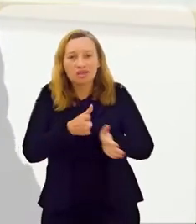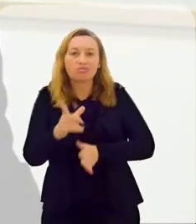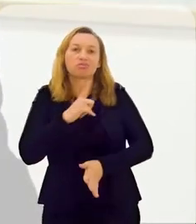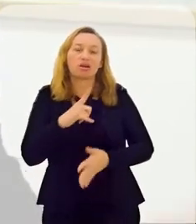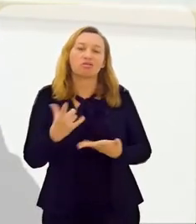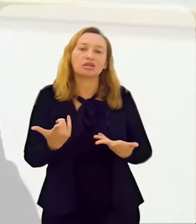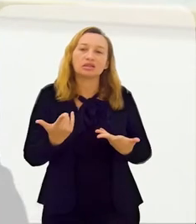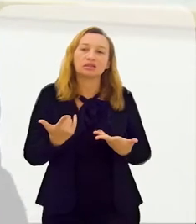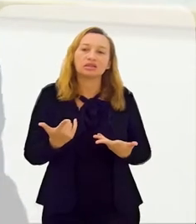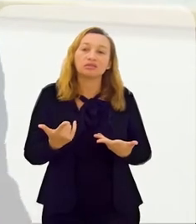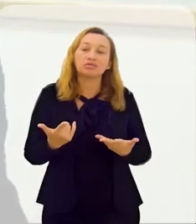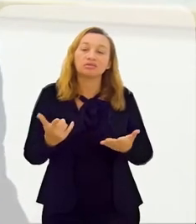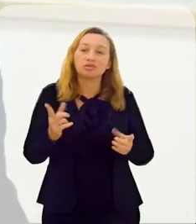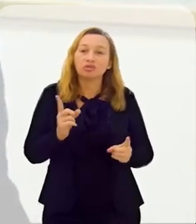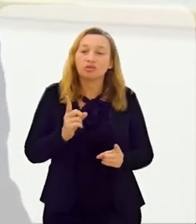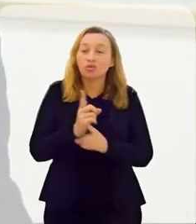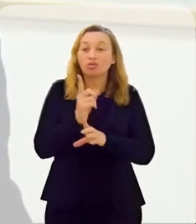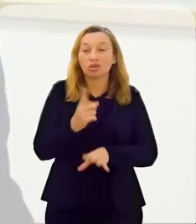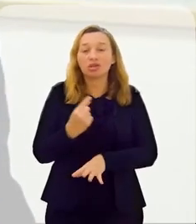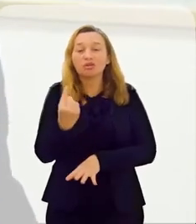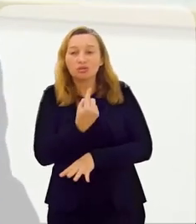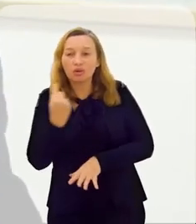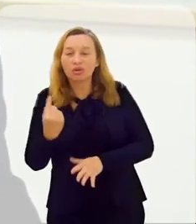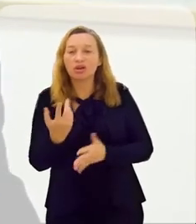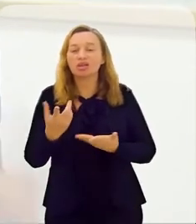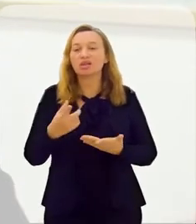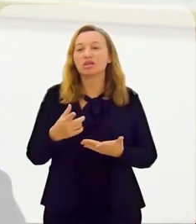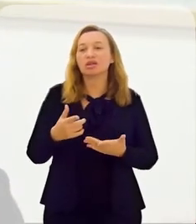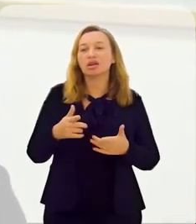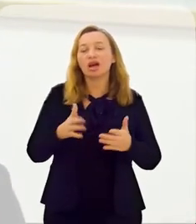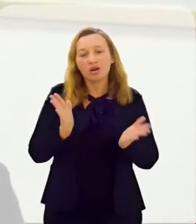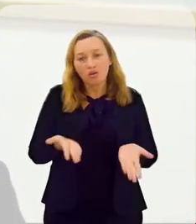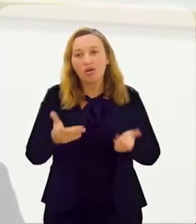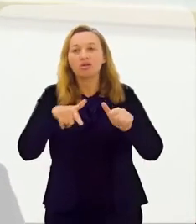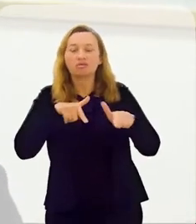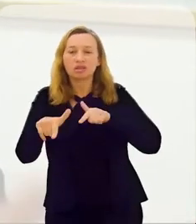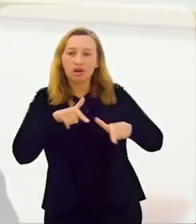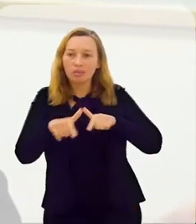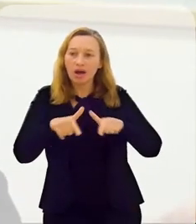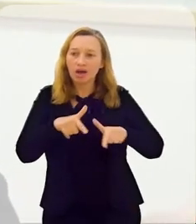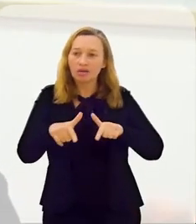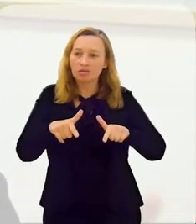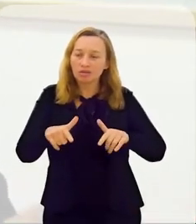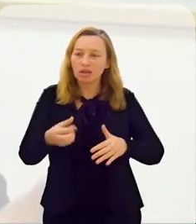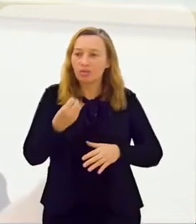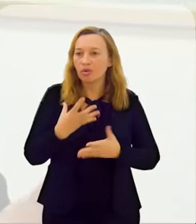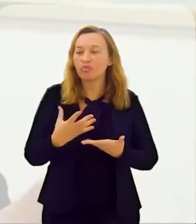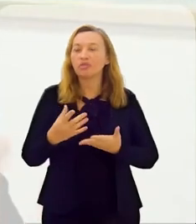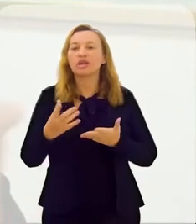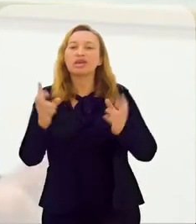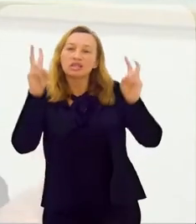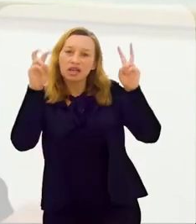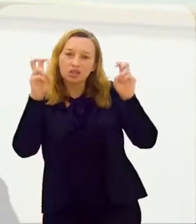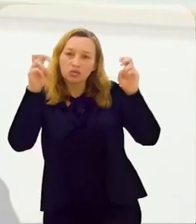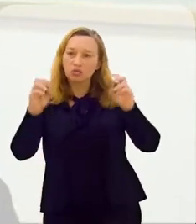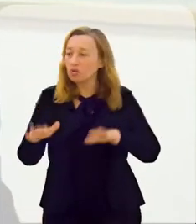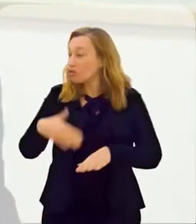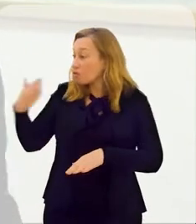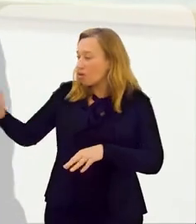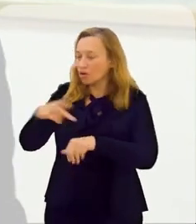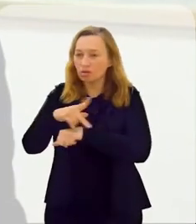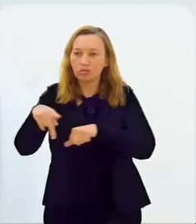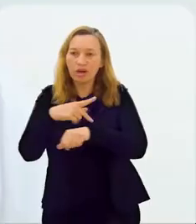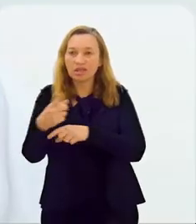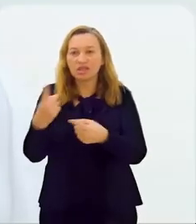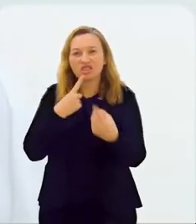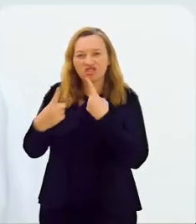o mundo inteiro tem acesso. E aí nos descobriram e a gente vai fazendo um trabalho que nos dignifica muito.